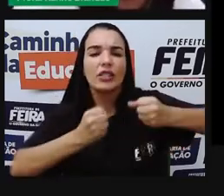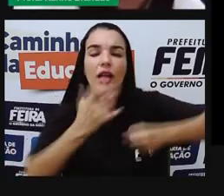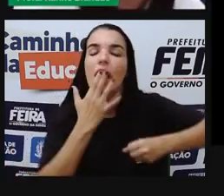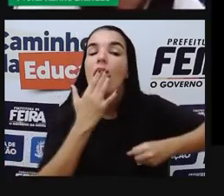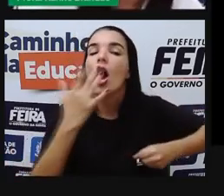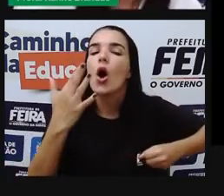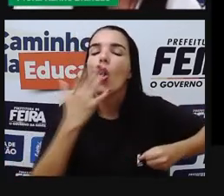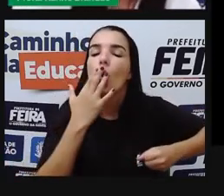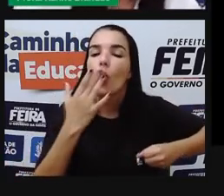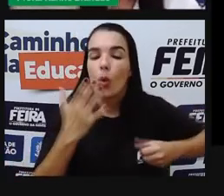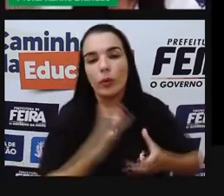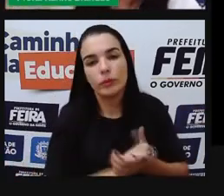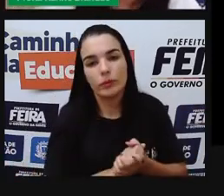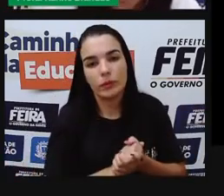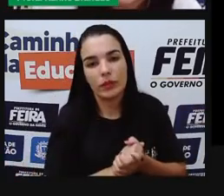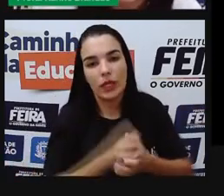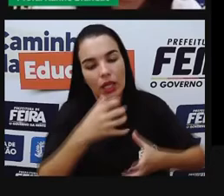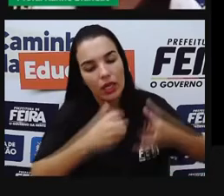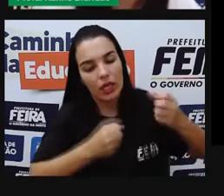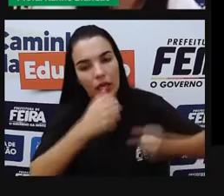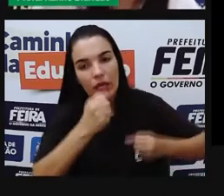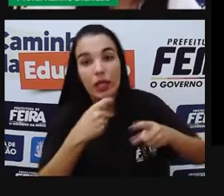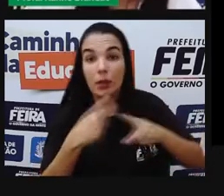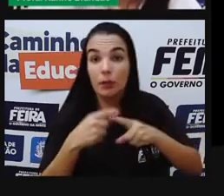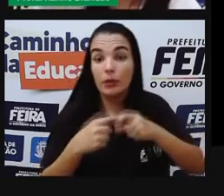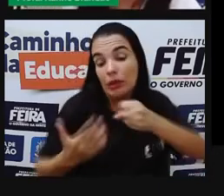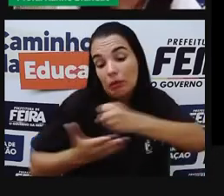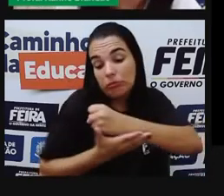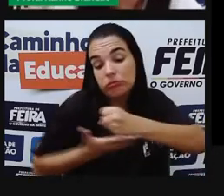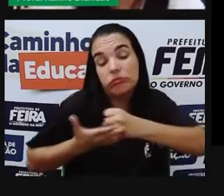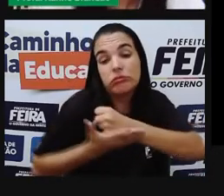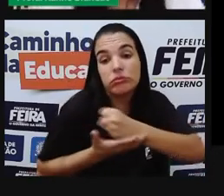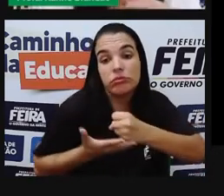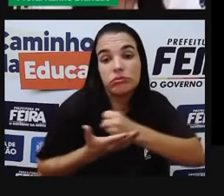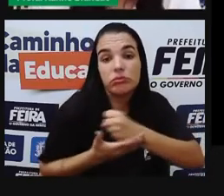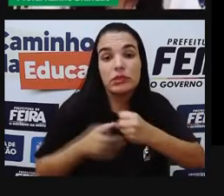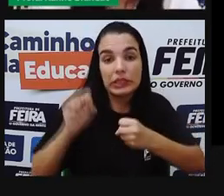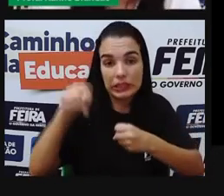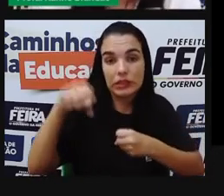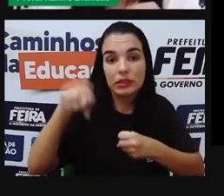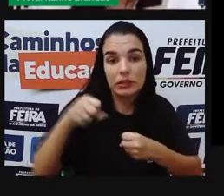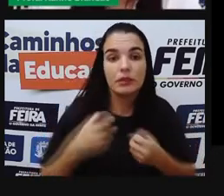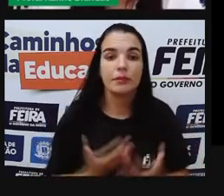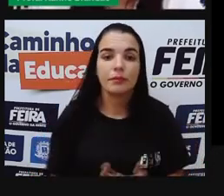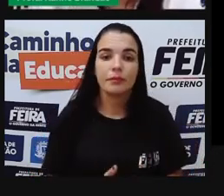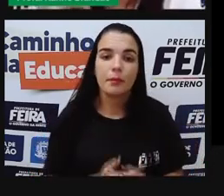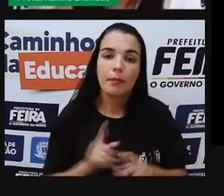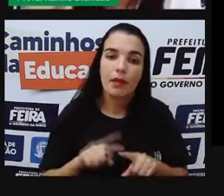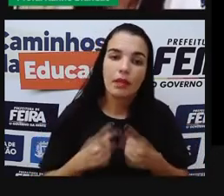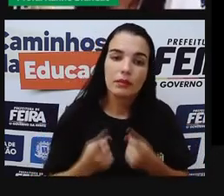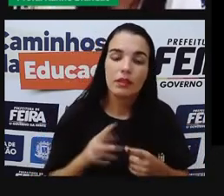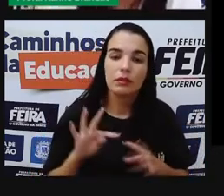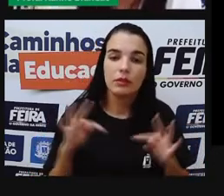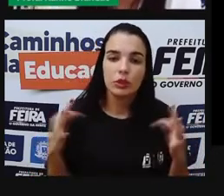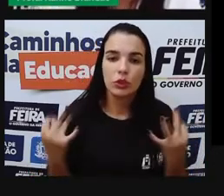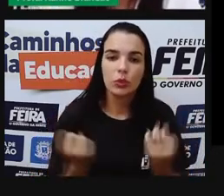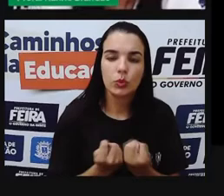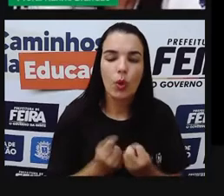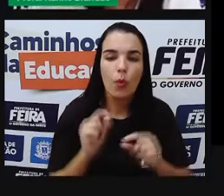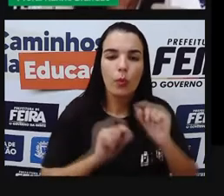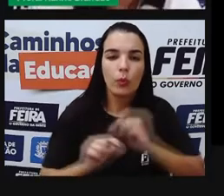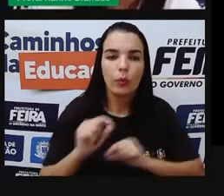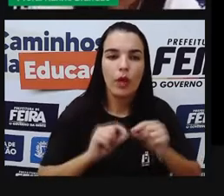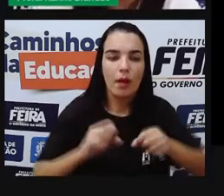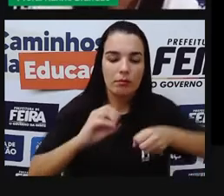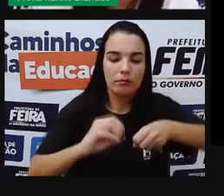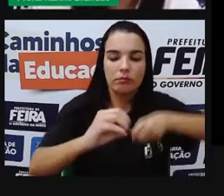dizer assim. E aí por isso que lácteo, tá? E ela fica girando também. Todos os sistemas solares,